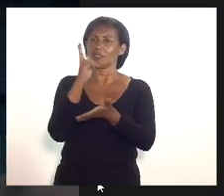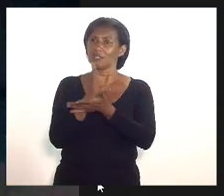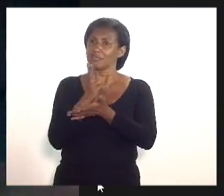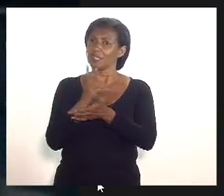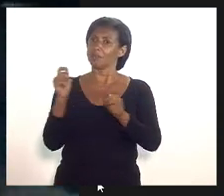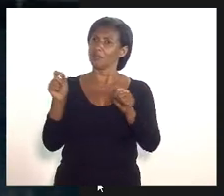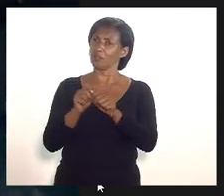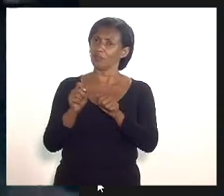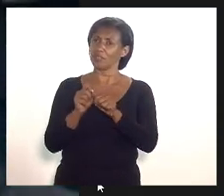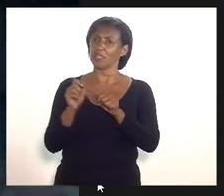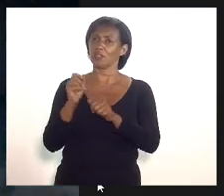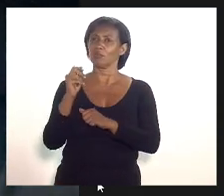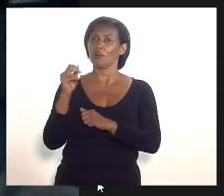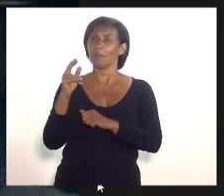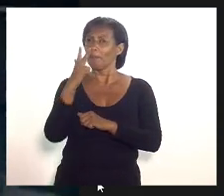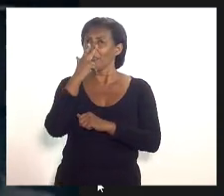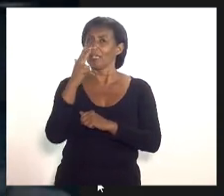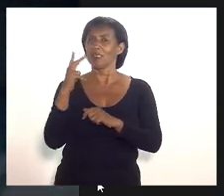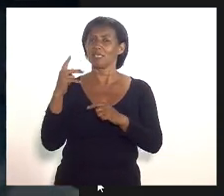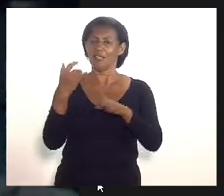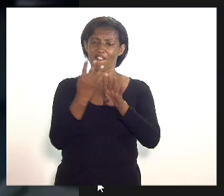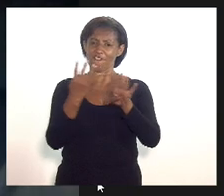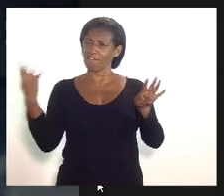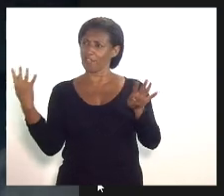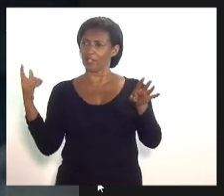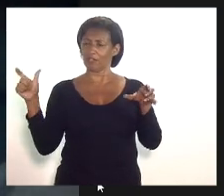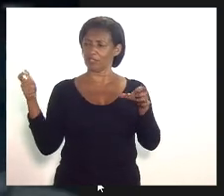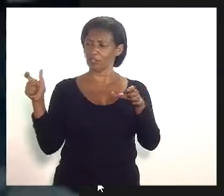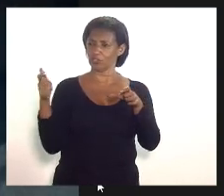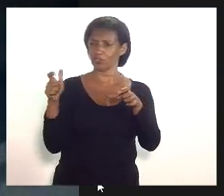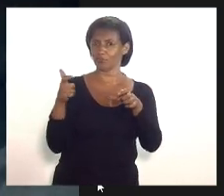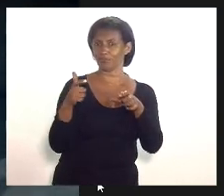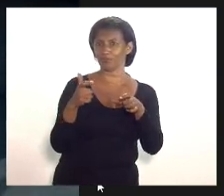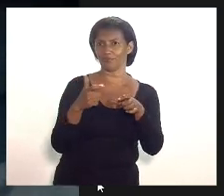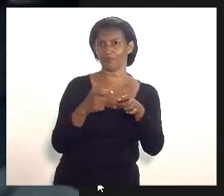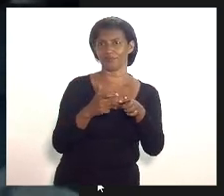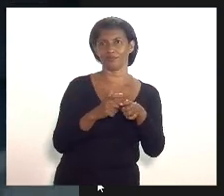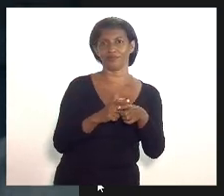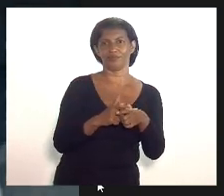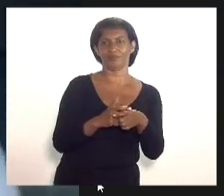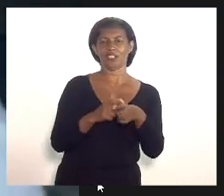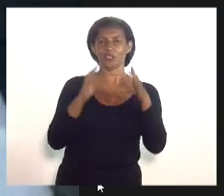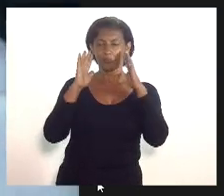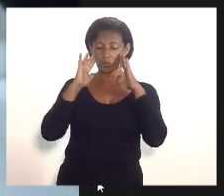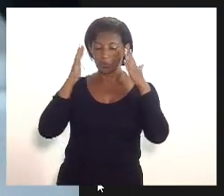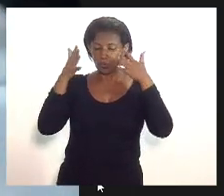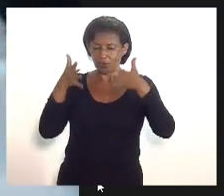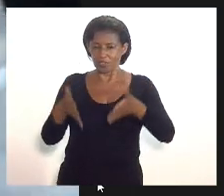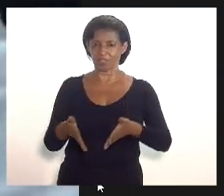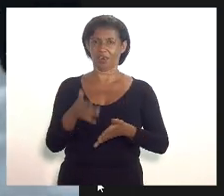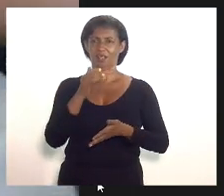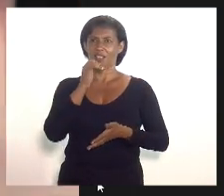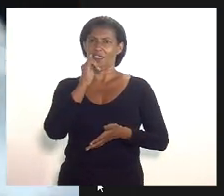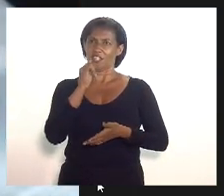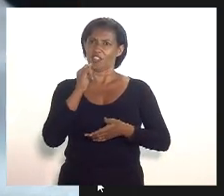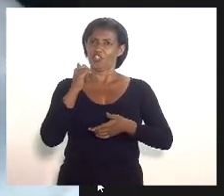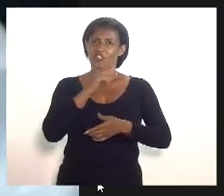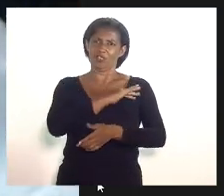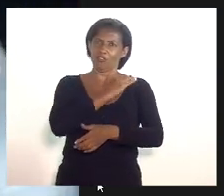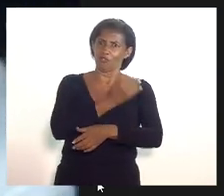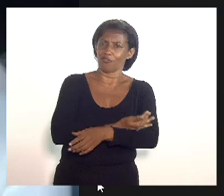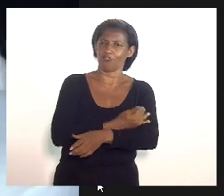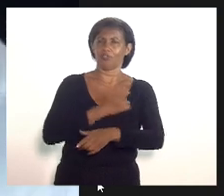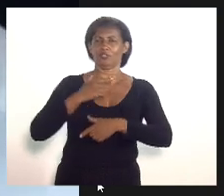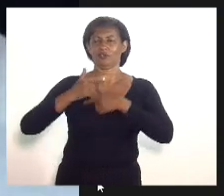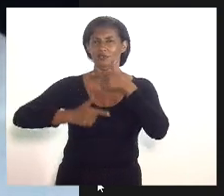a gente vai diminuindo a fila a gente já pode focar concentrar as nossas energias naqueles que ainda estão aguardando